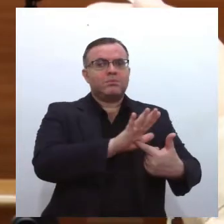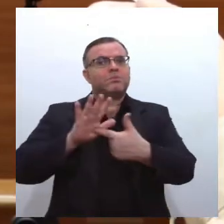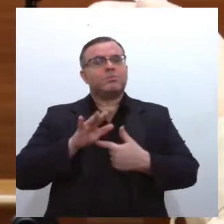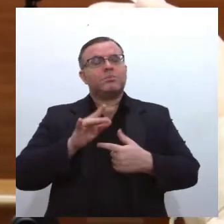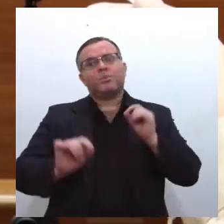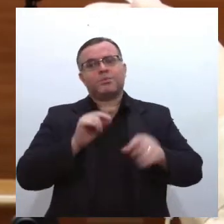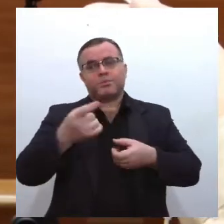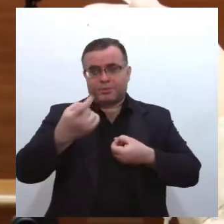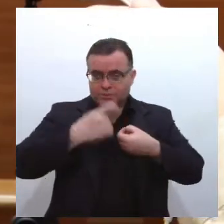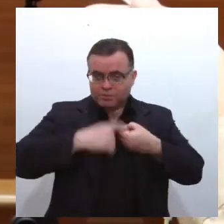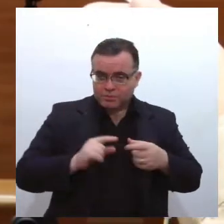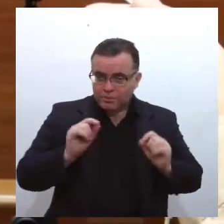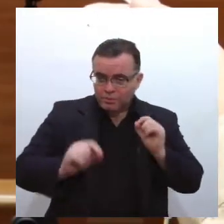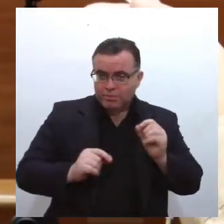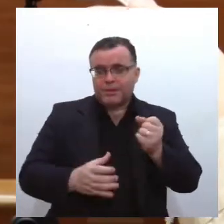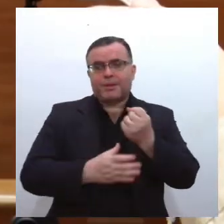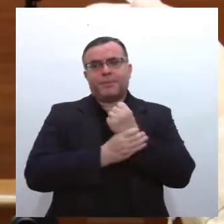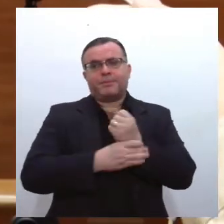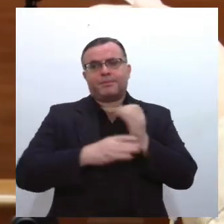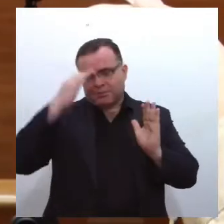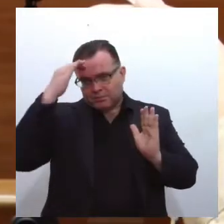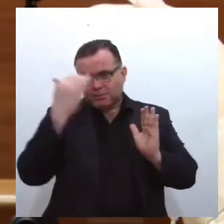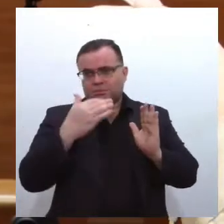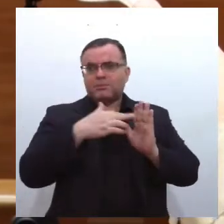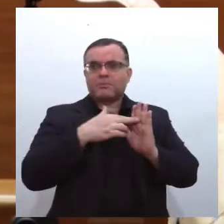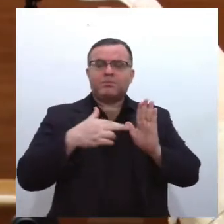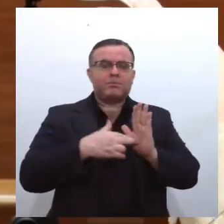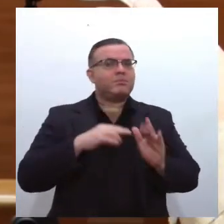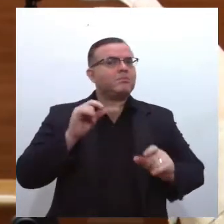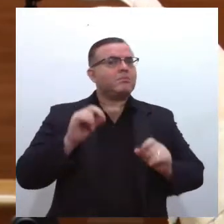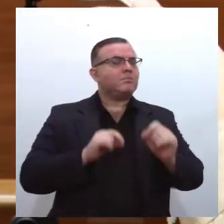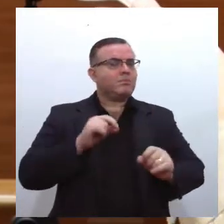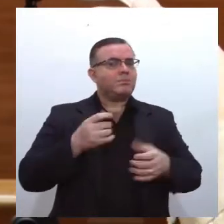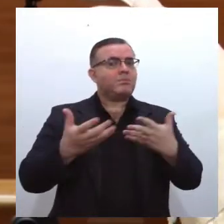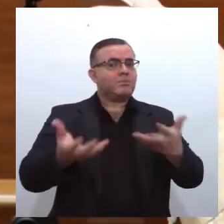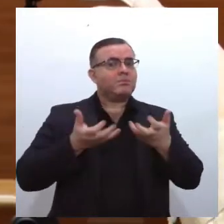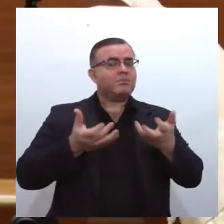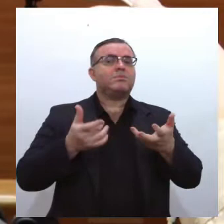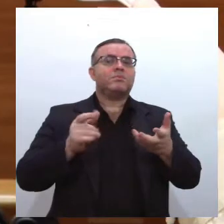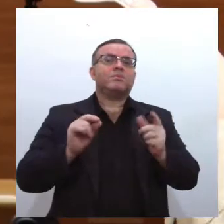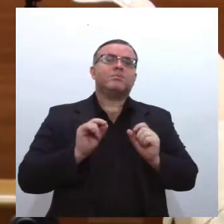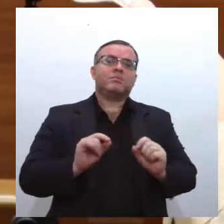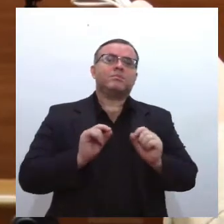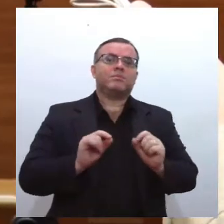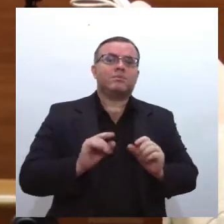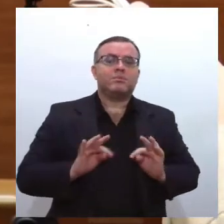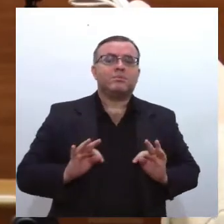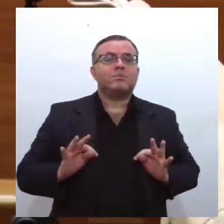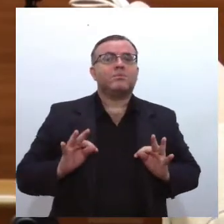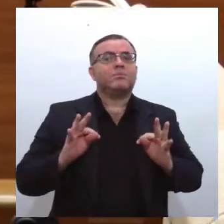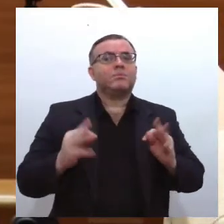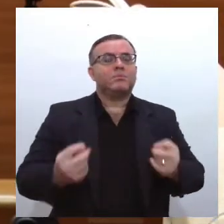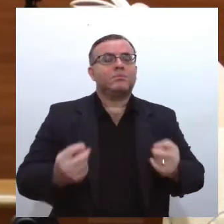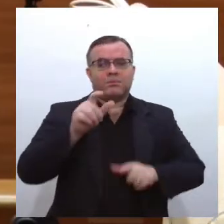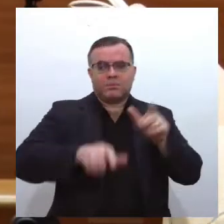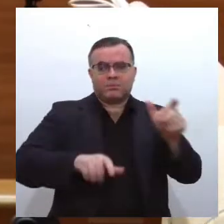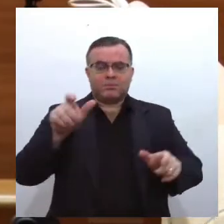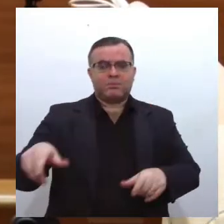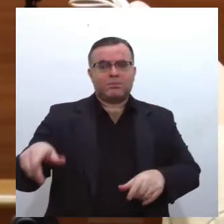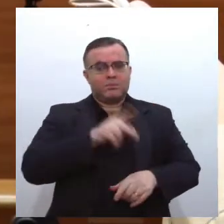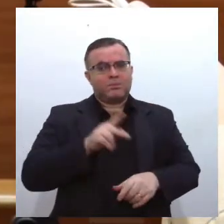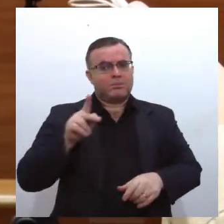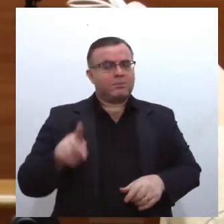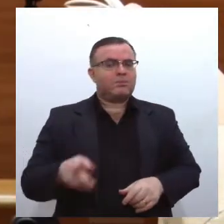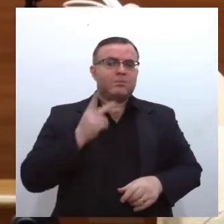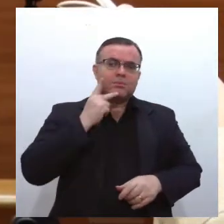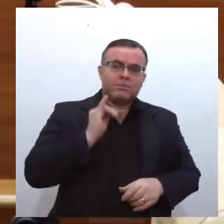retomada agora com segurança, seguindo protocolos. Esperamos ainda, inclusive, que as pessoas que trabalham na educação, também os